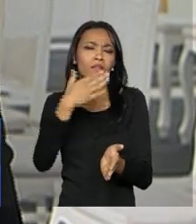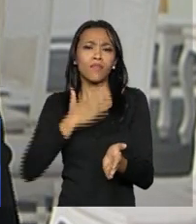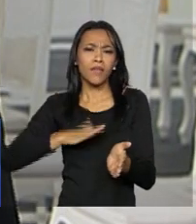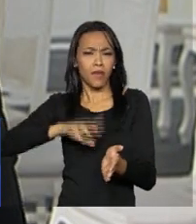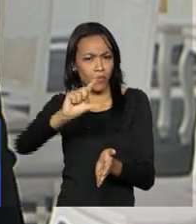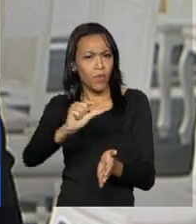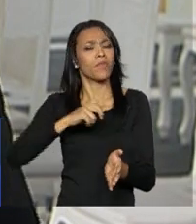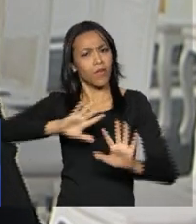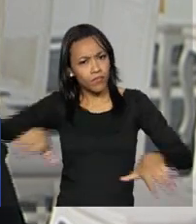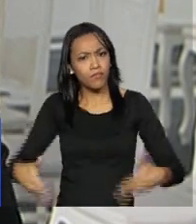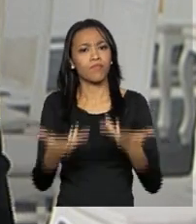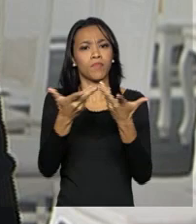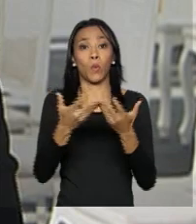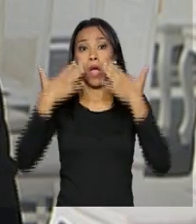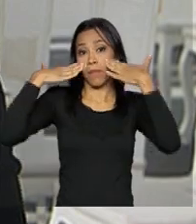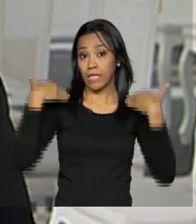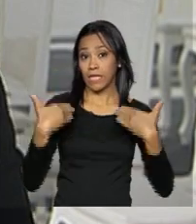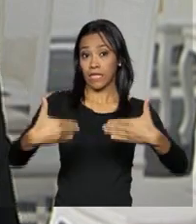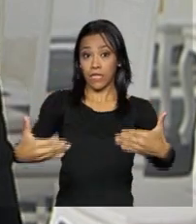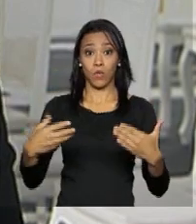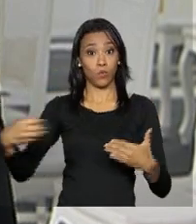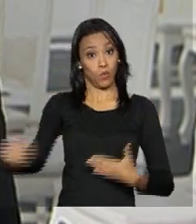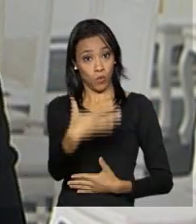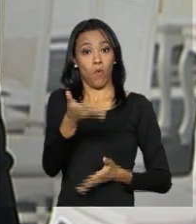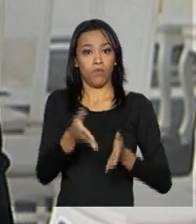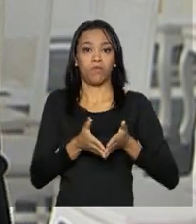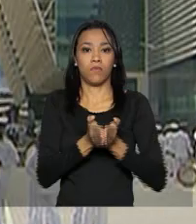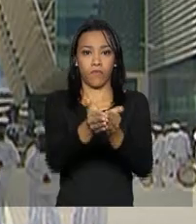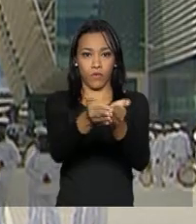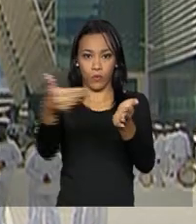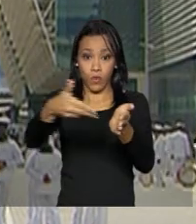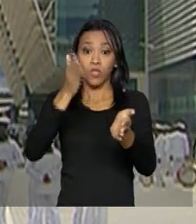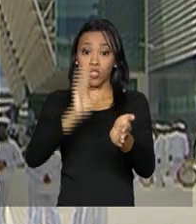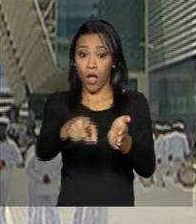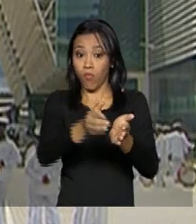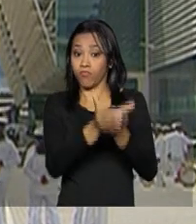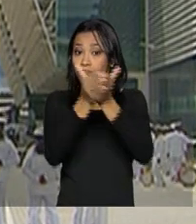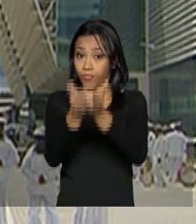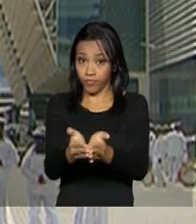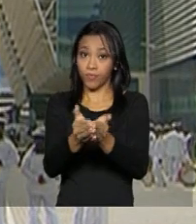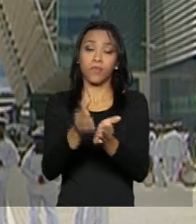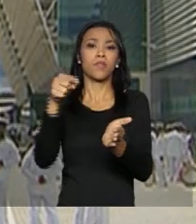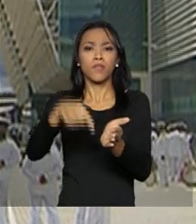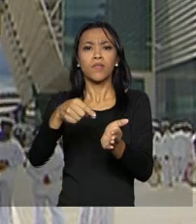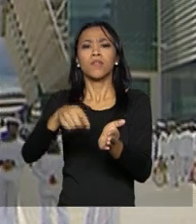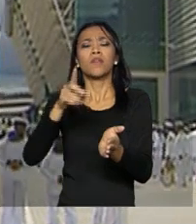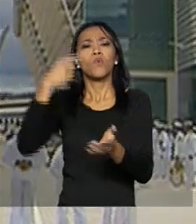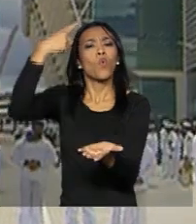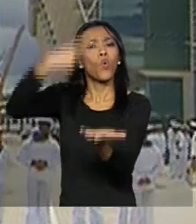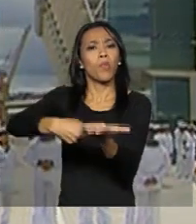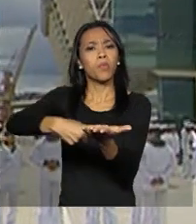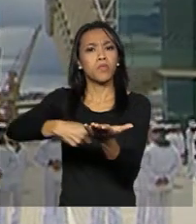vai participar da cerimônia de apresentação do navio. O navio foi transferido para o governo brasileiro por meio de um acordo